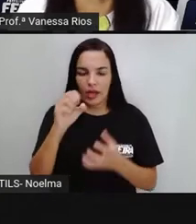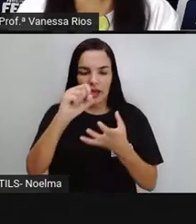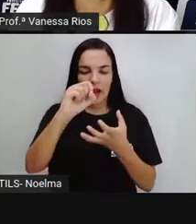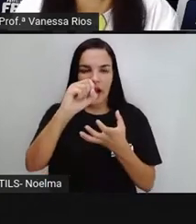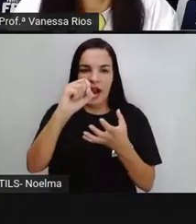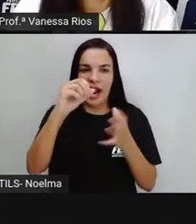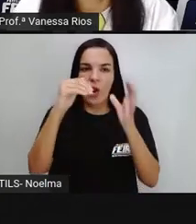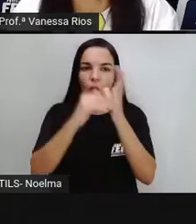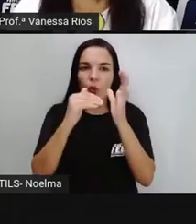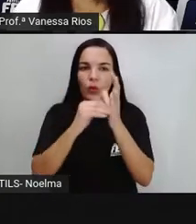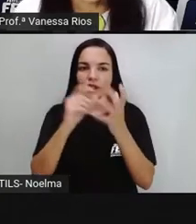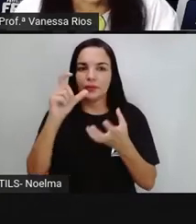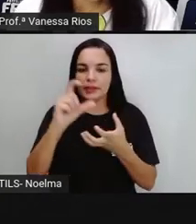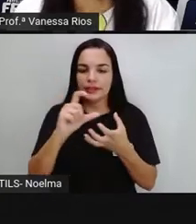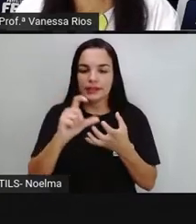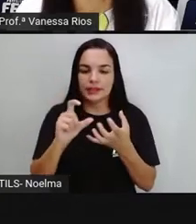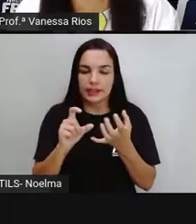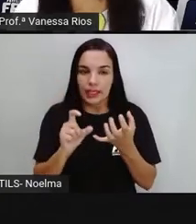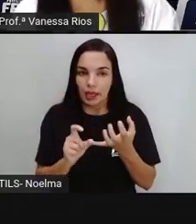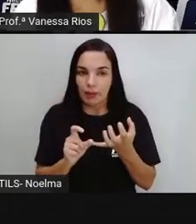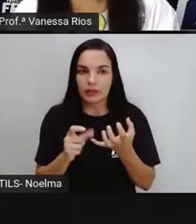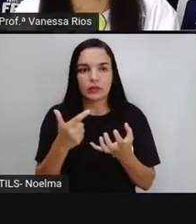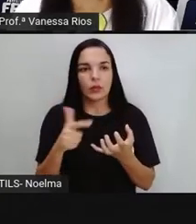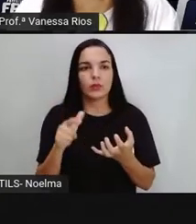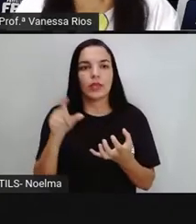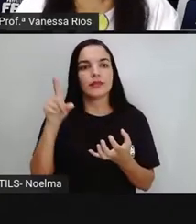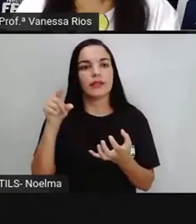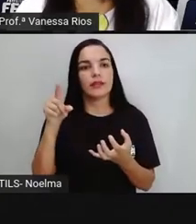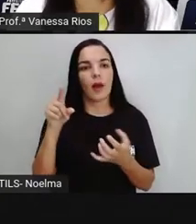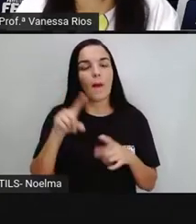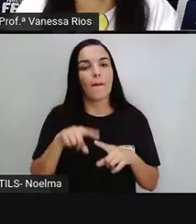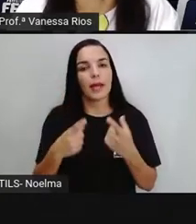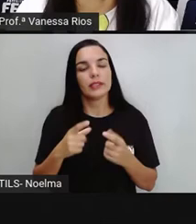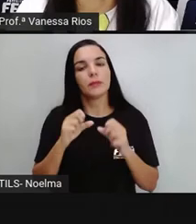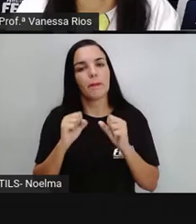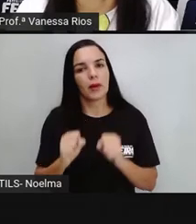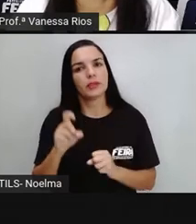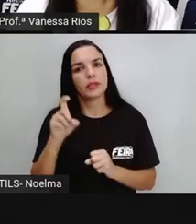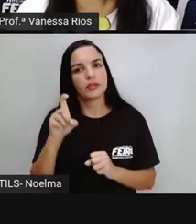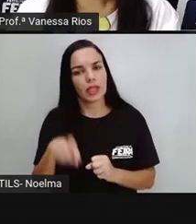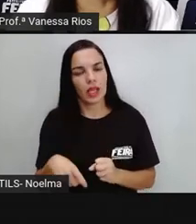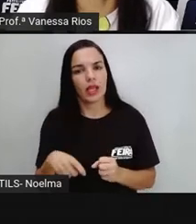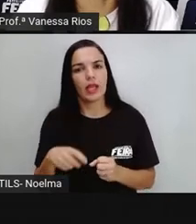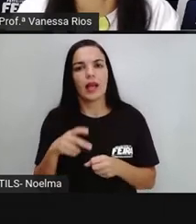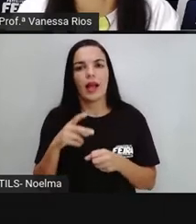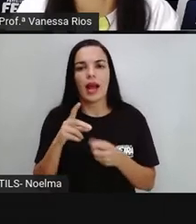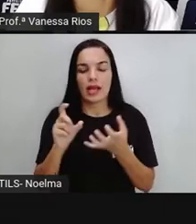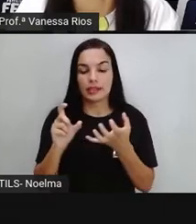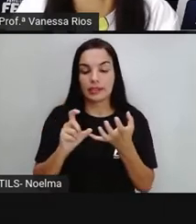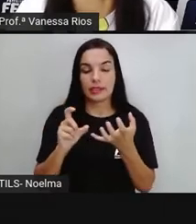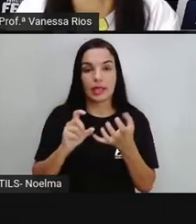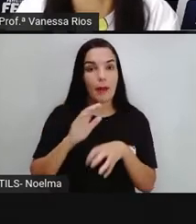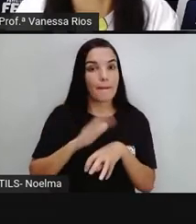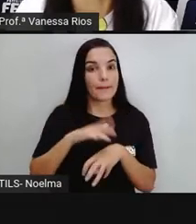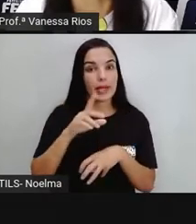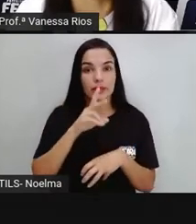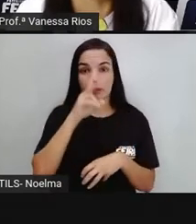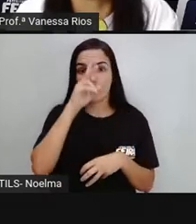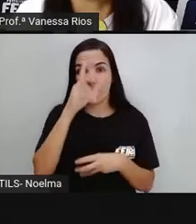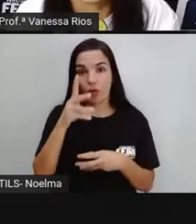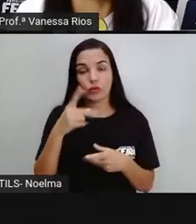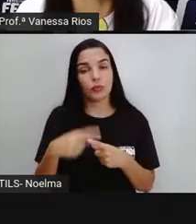circunflexo ou não. E mesmo assim, continuará sendo a sílaba tônica, porque a sílaba que é